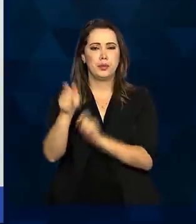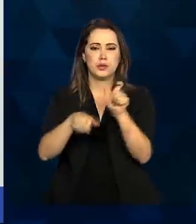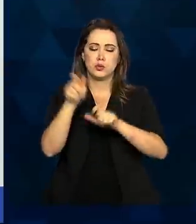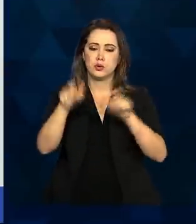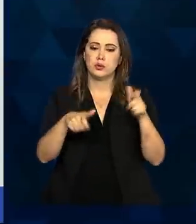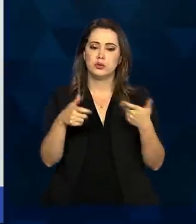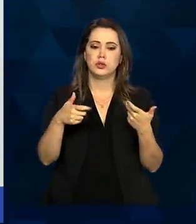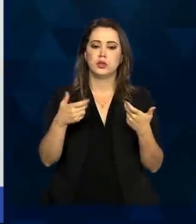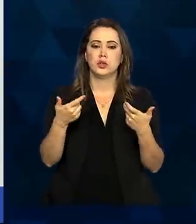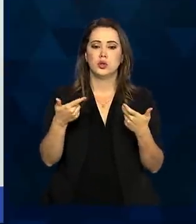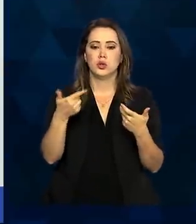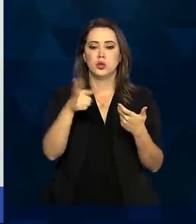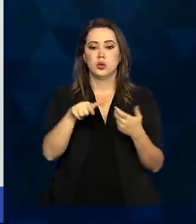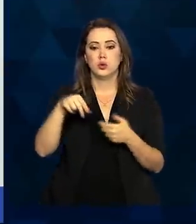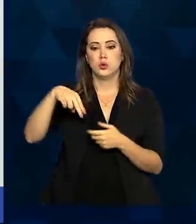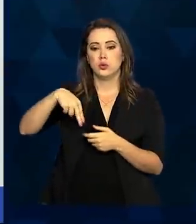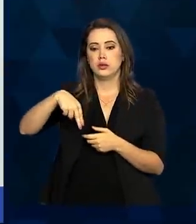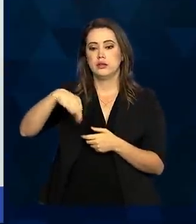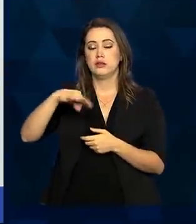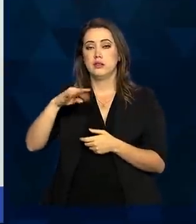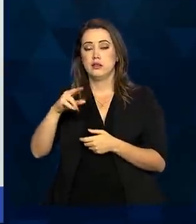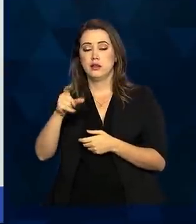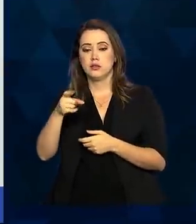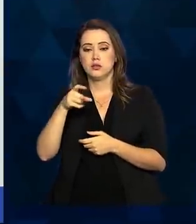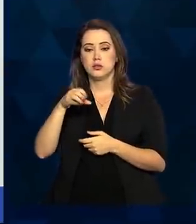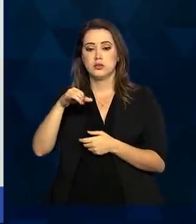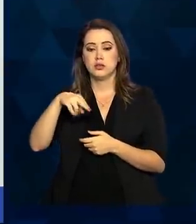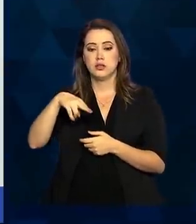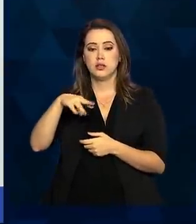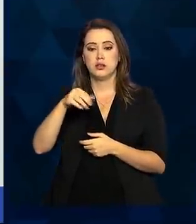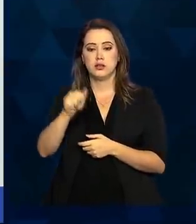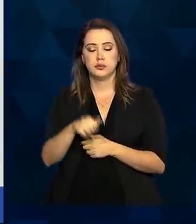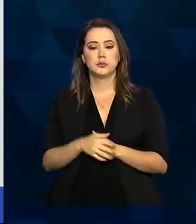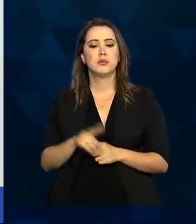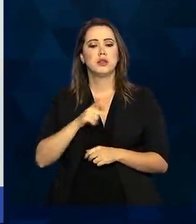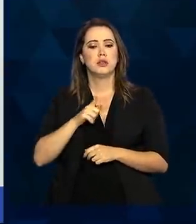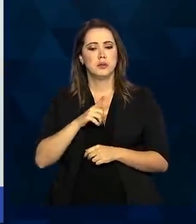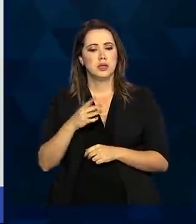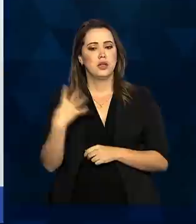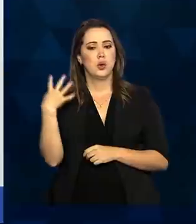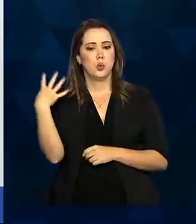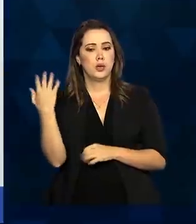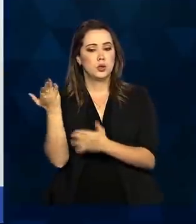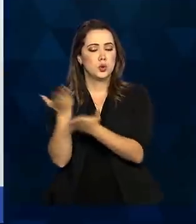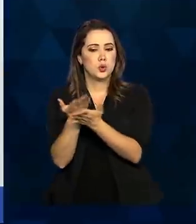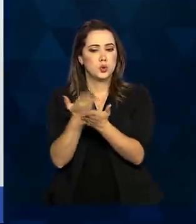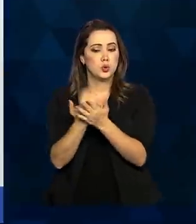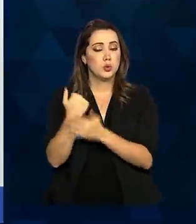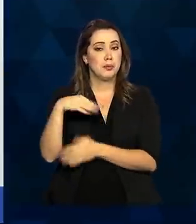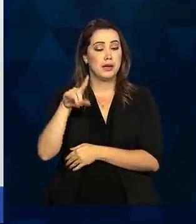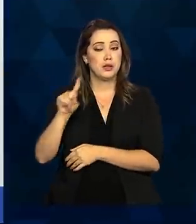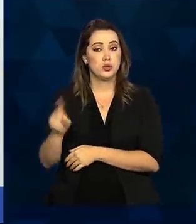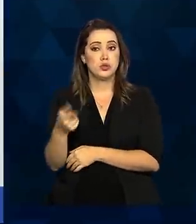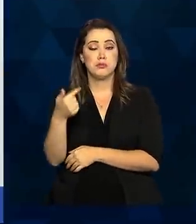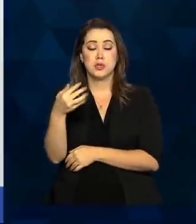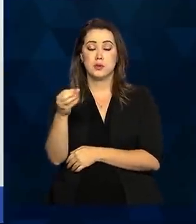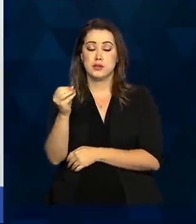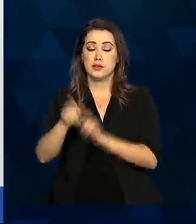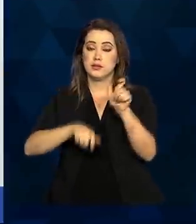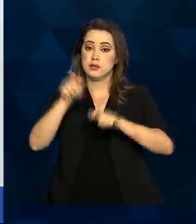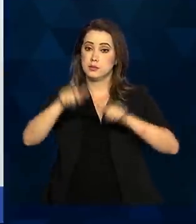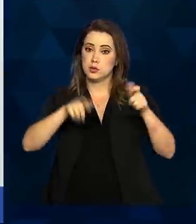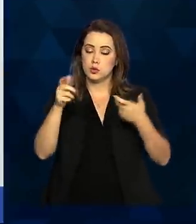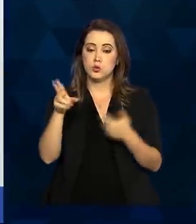nitazoxanida. Próximo. Quatro estudos envolvendo mais de 1.700 pacientes com ivermectina.